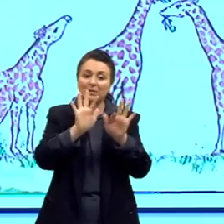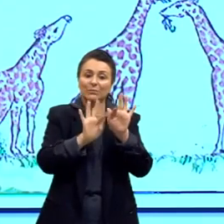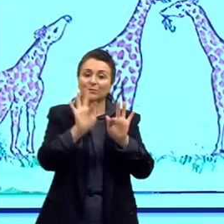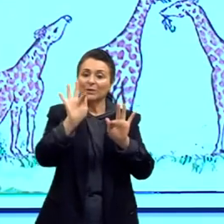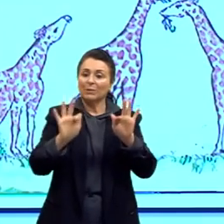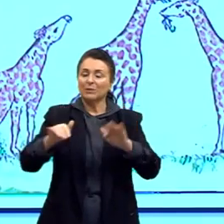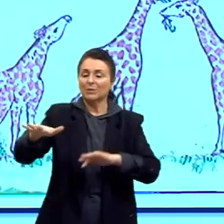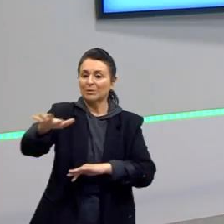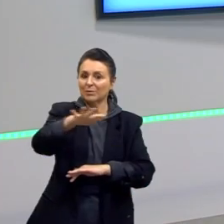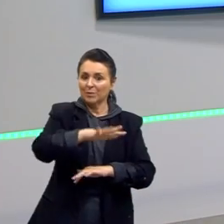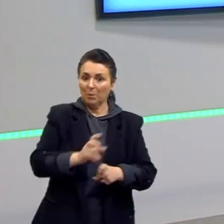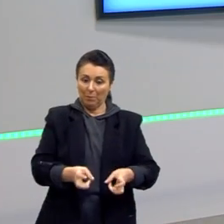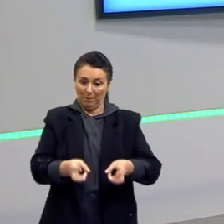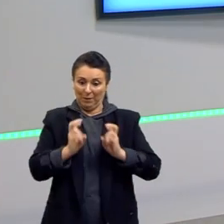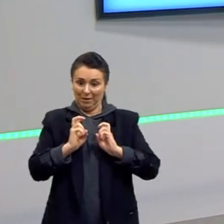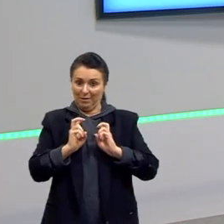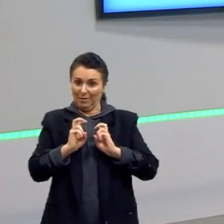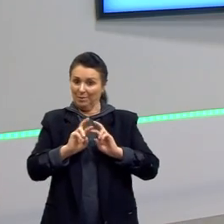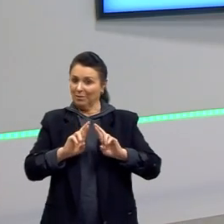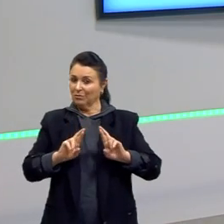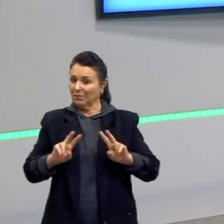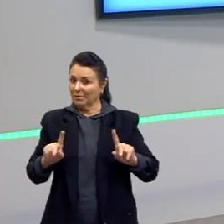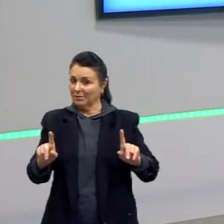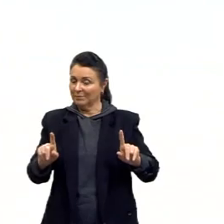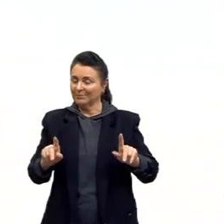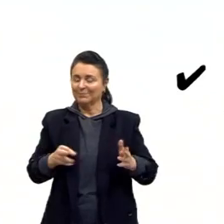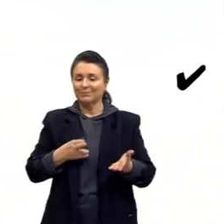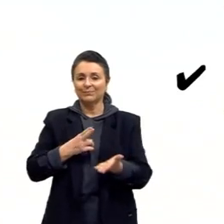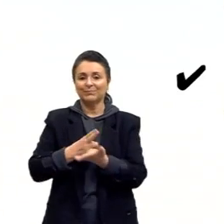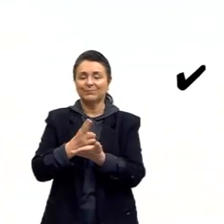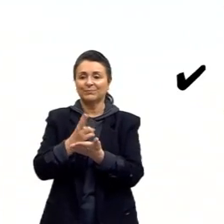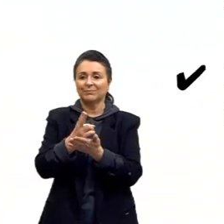Perceberam a diferença? Então, seguimos.